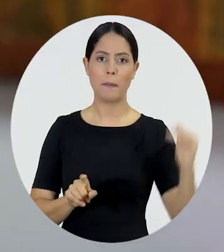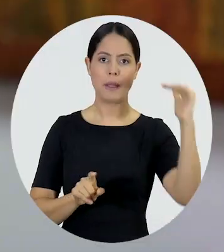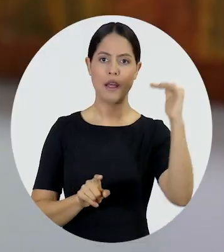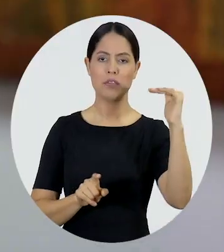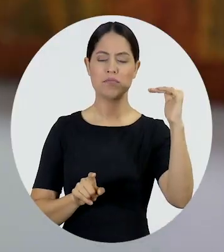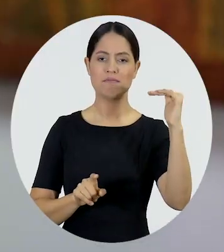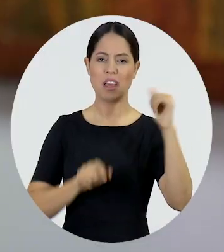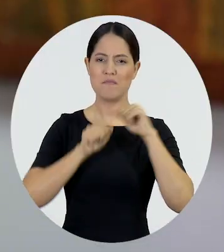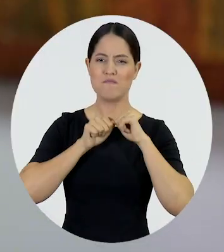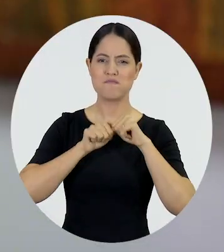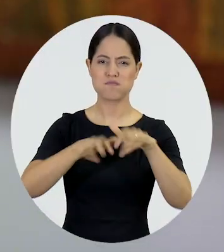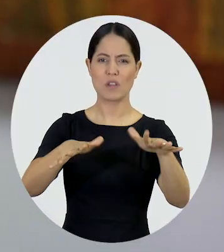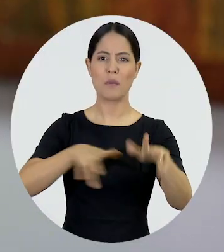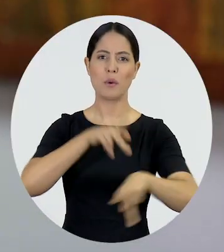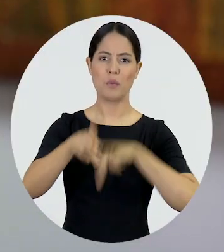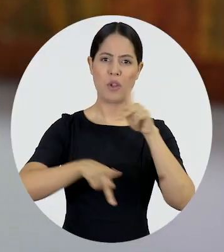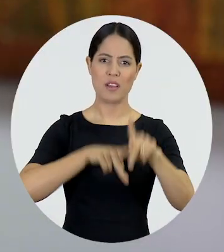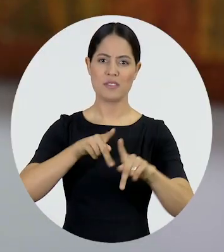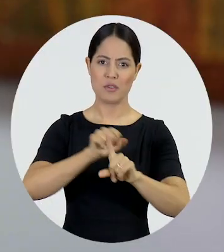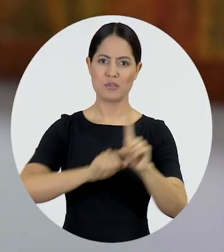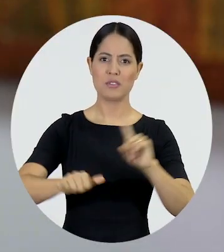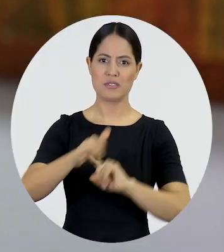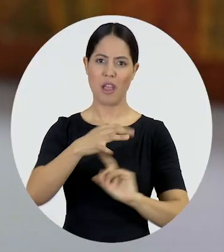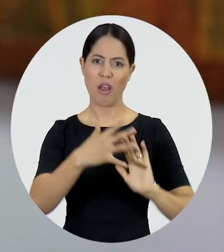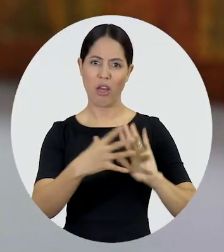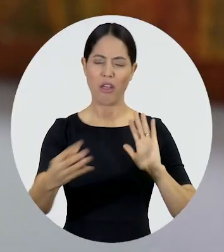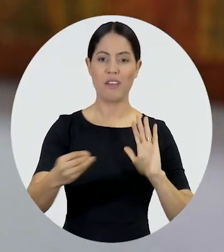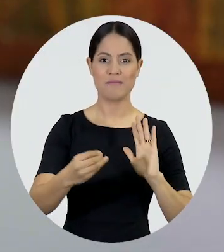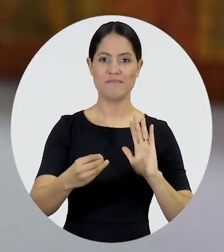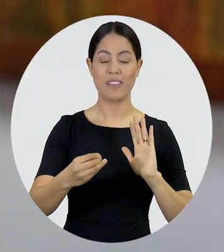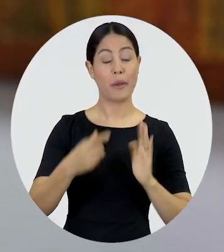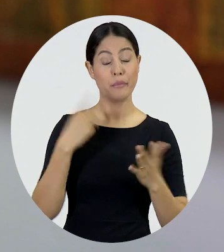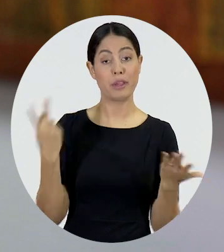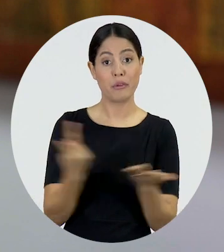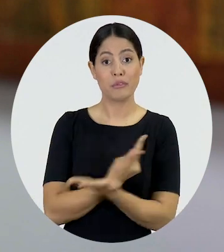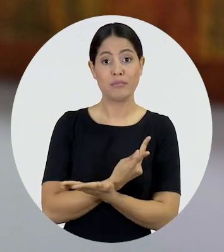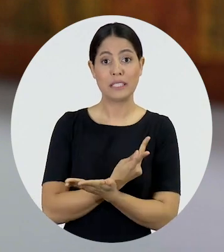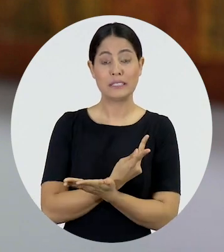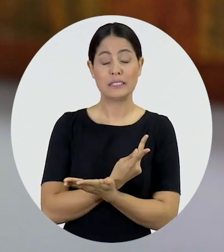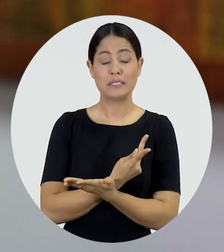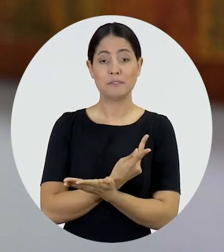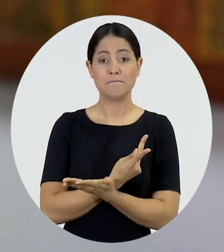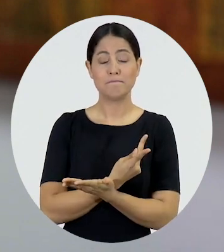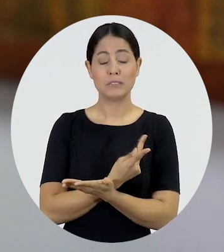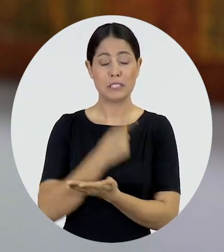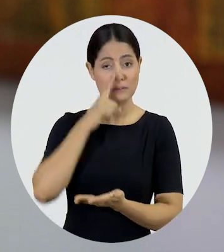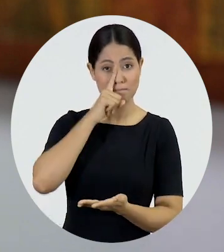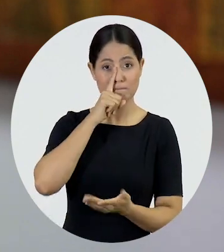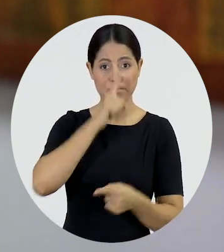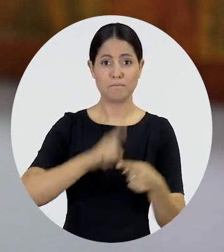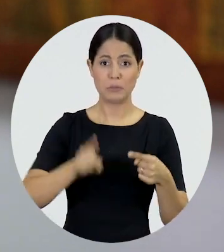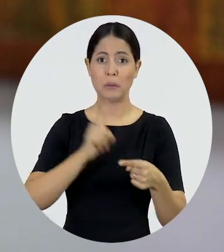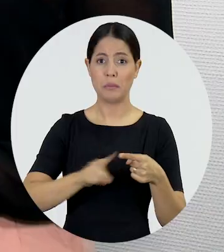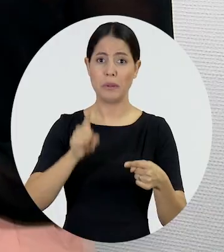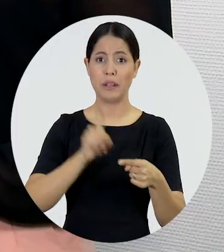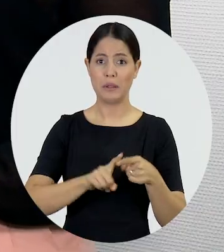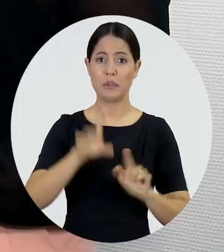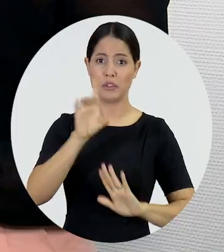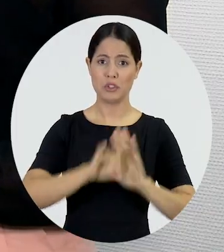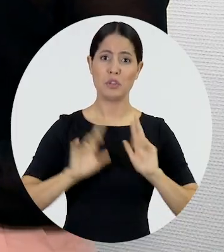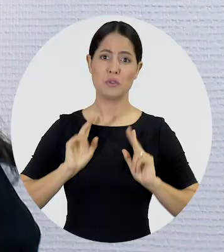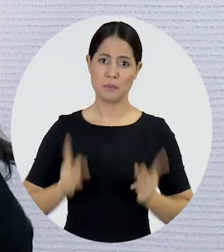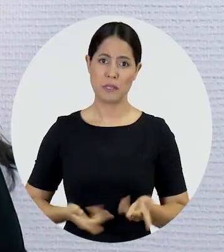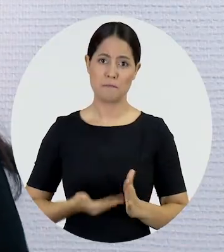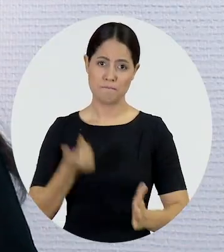irradiam sobre a sociedade, não é? E isso é o que se vê, esse avanço, essa crise de direitos humanos, porque